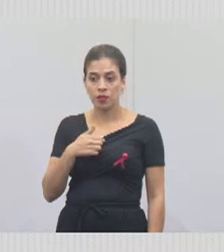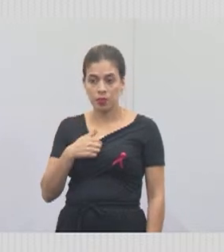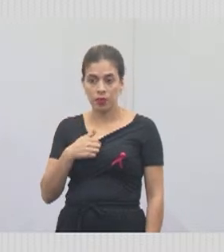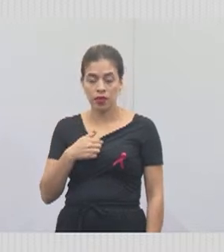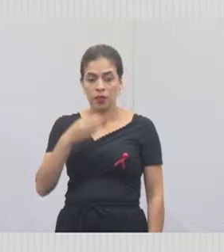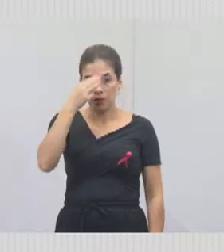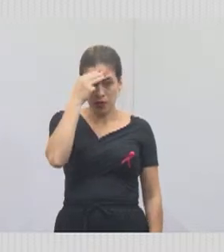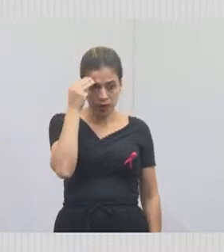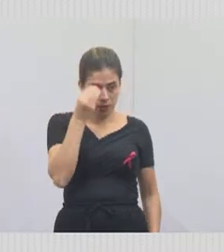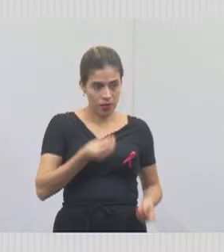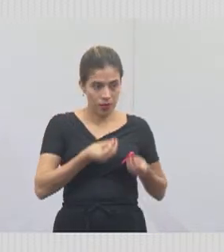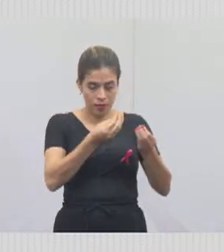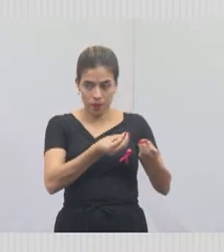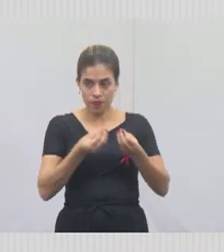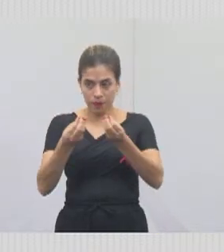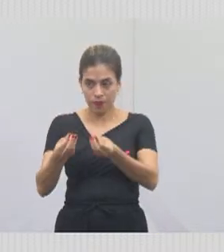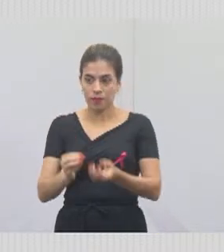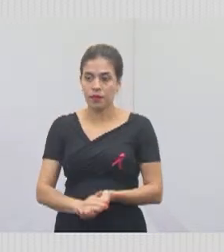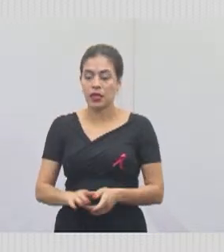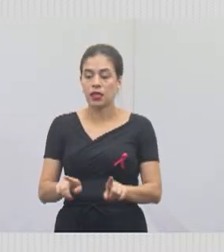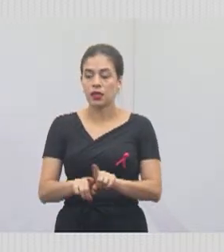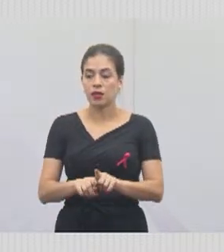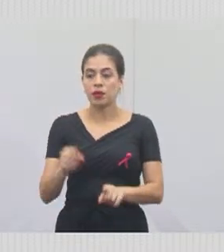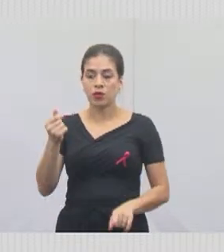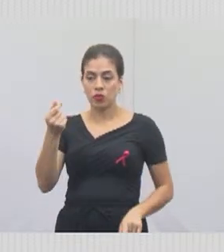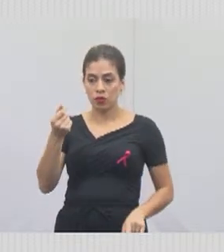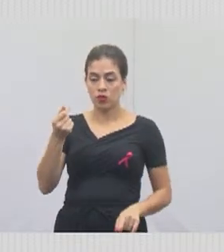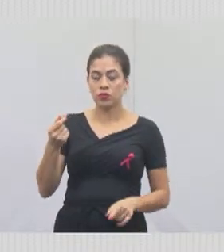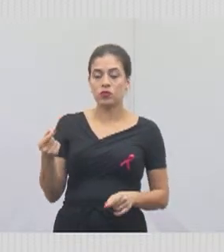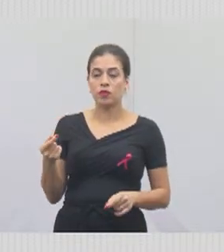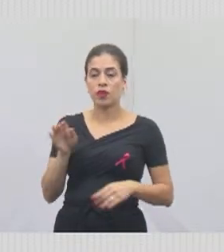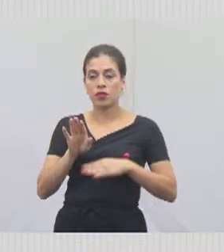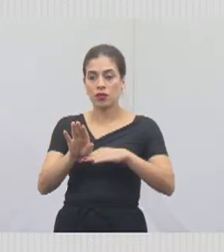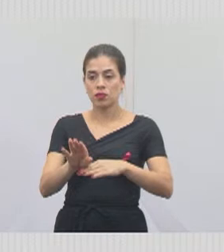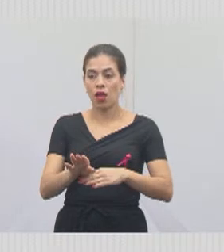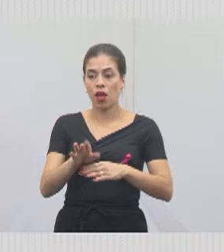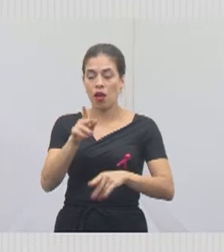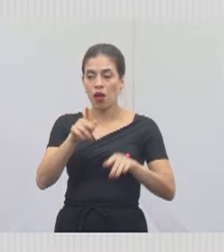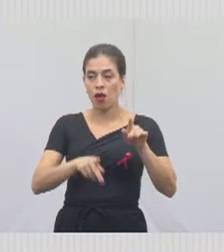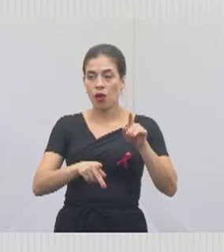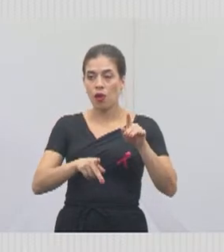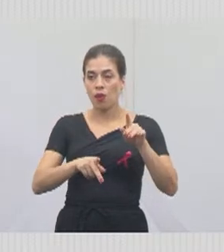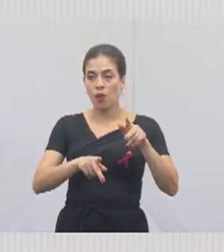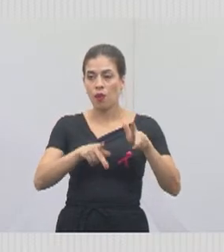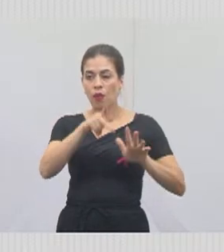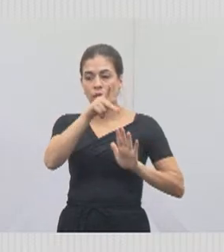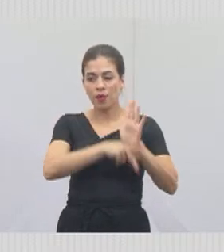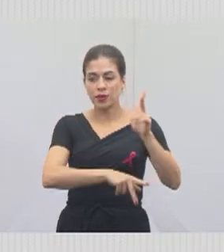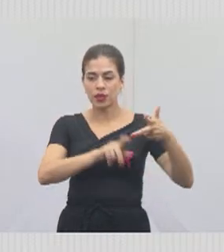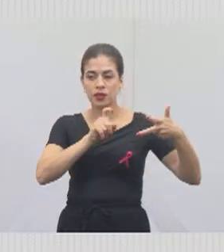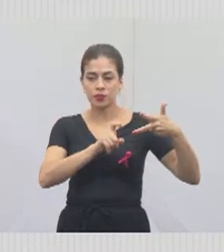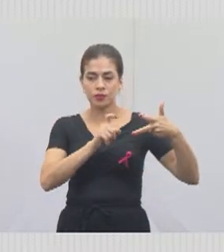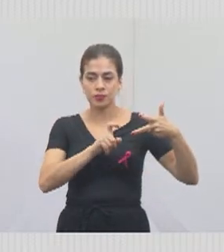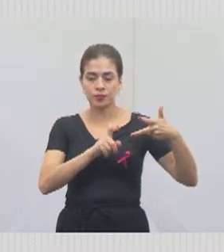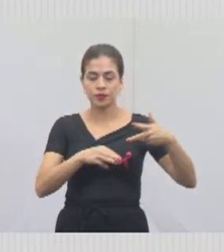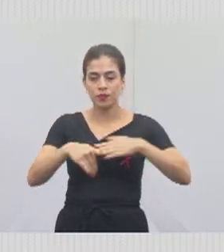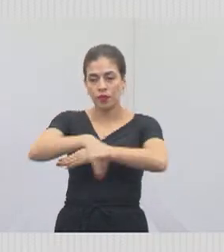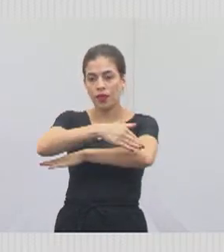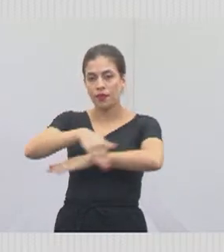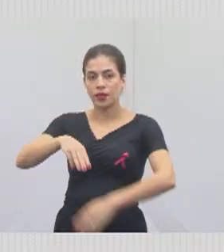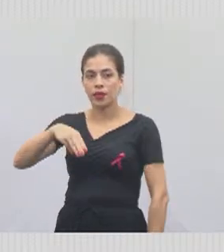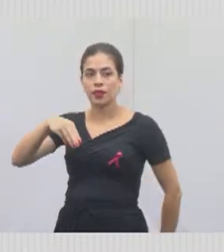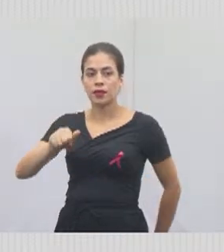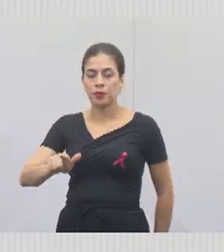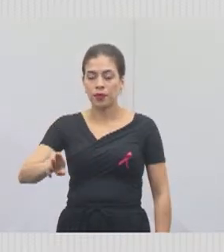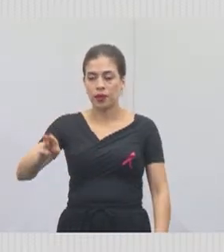para cada um, o recurso irá contemplar o projeto executivo da Avenida Malak e Assade,